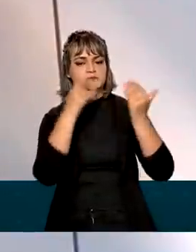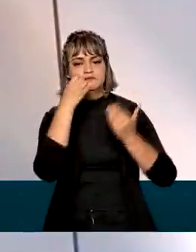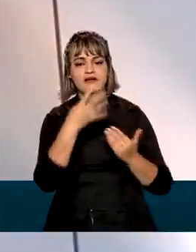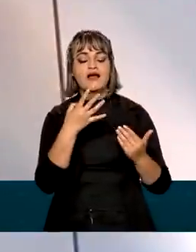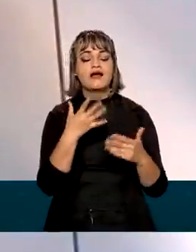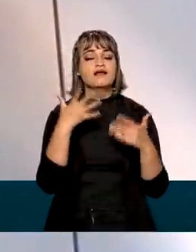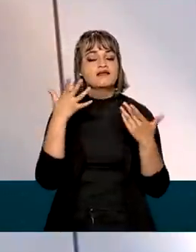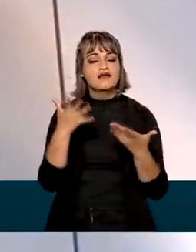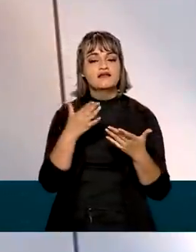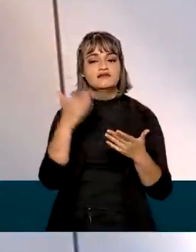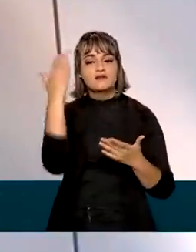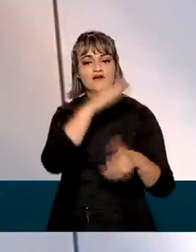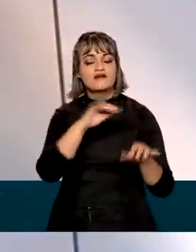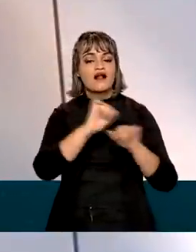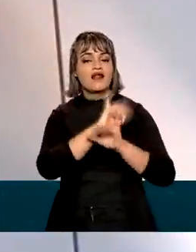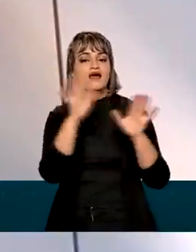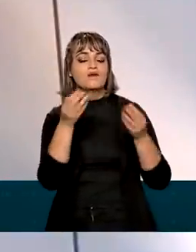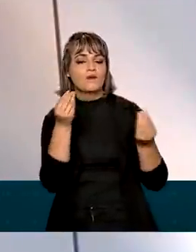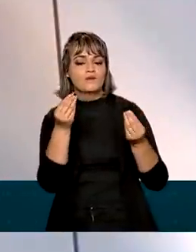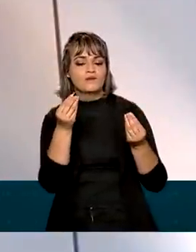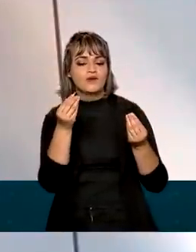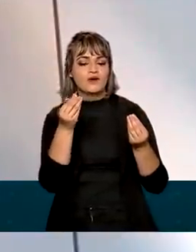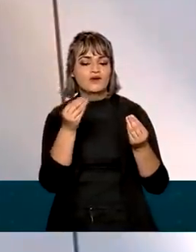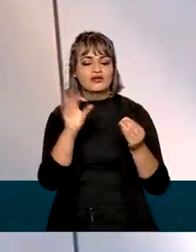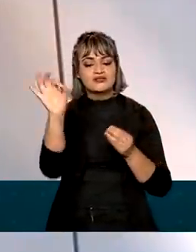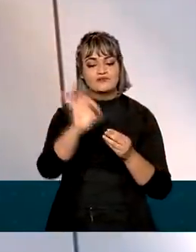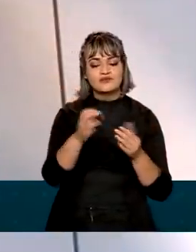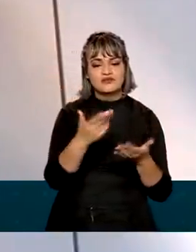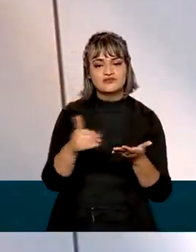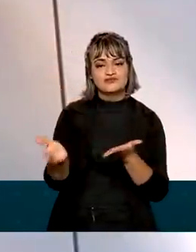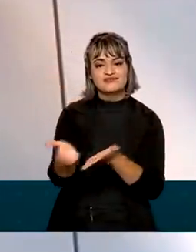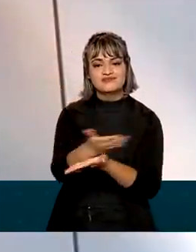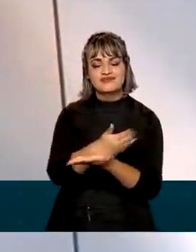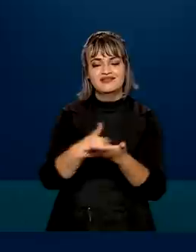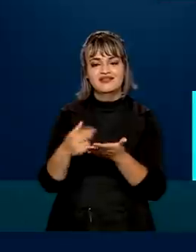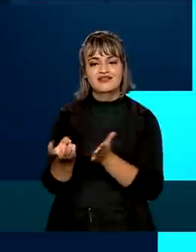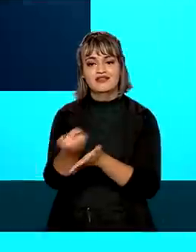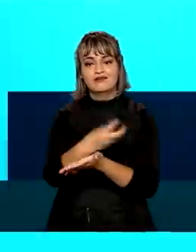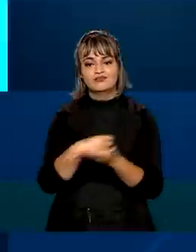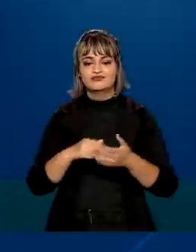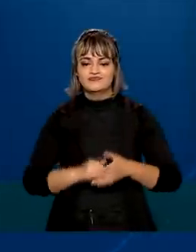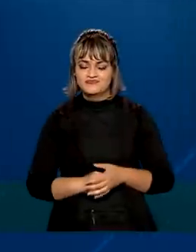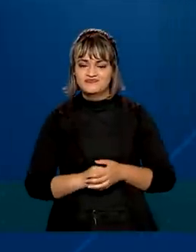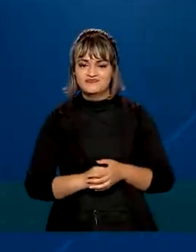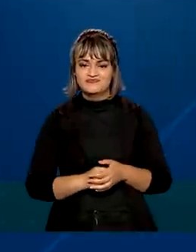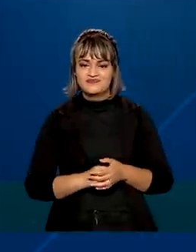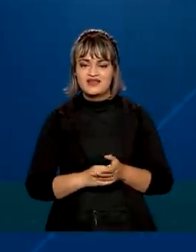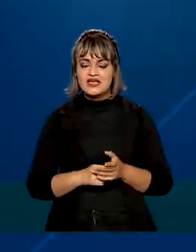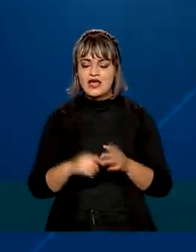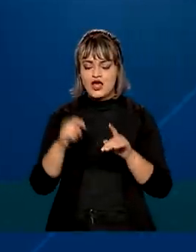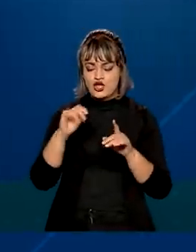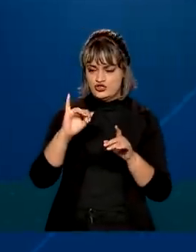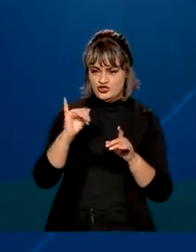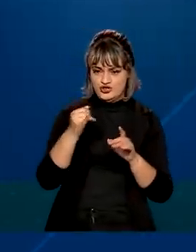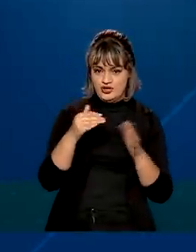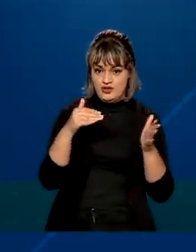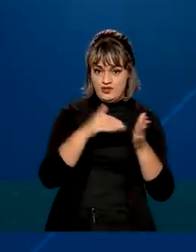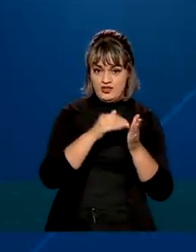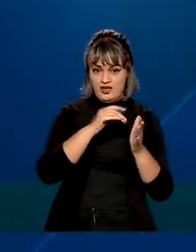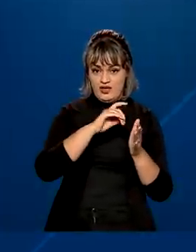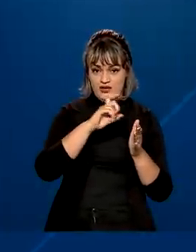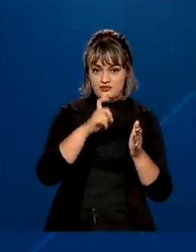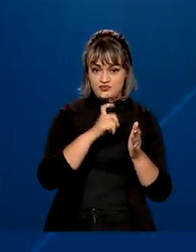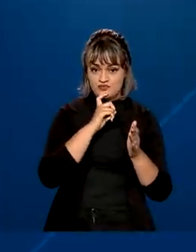se torna evidenciada no indicador a arrecadação de tributos federais. No acumulado de janeiro a julho de